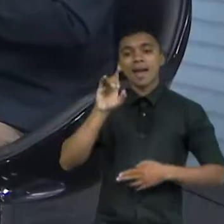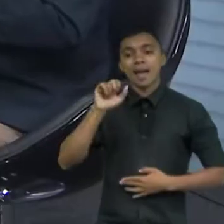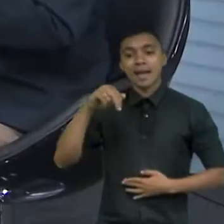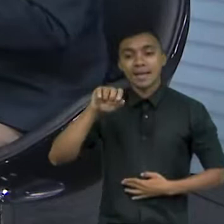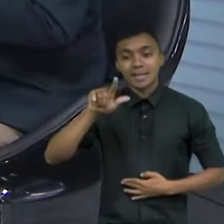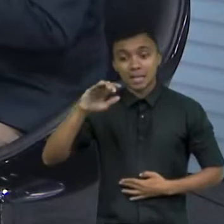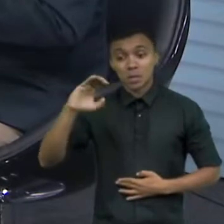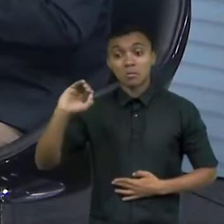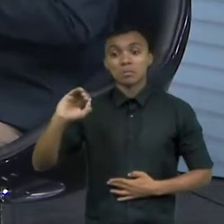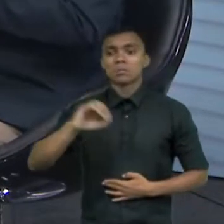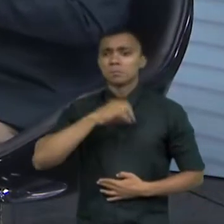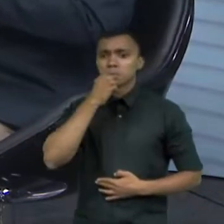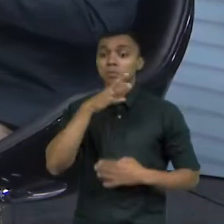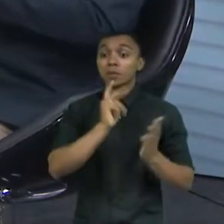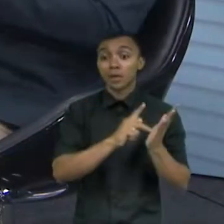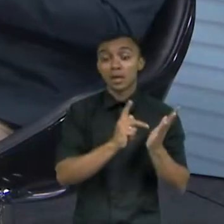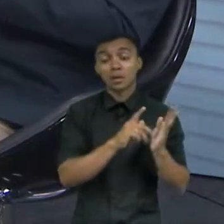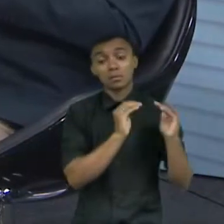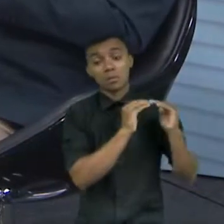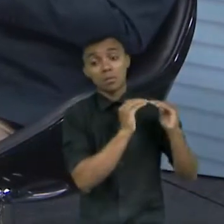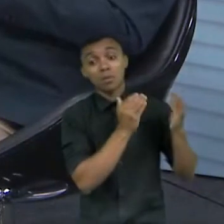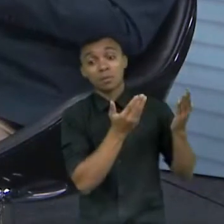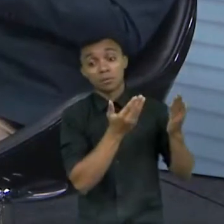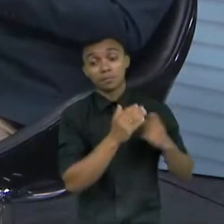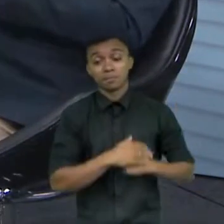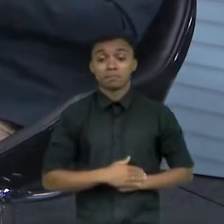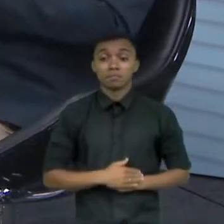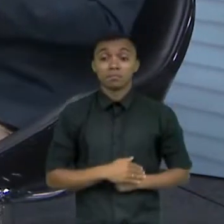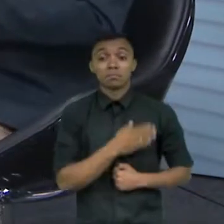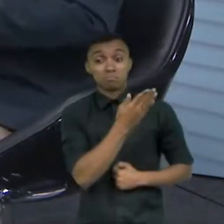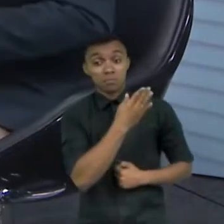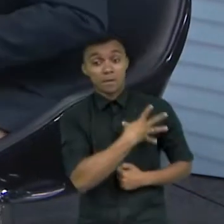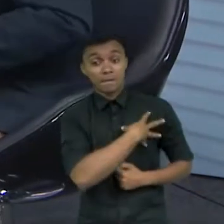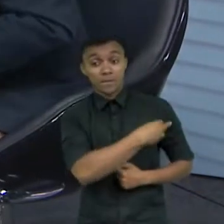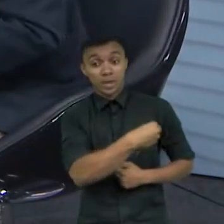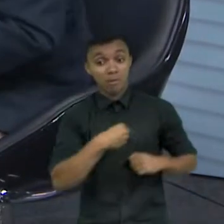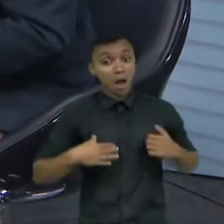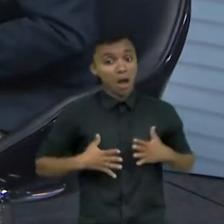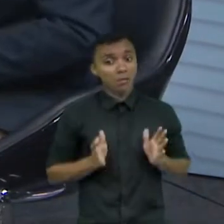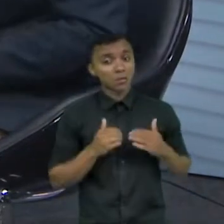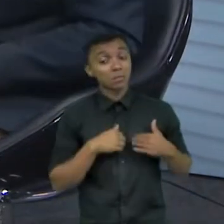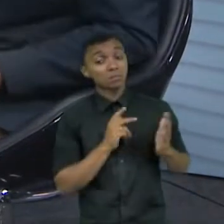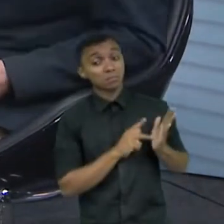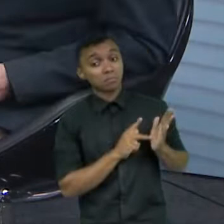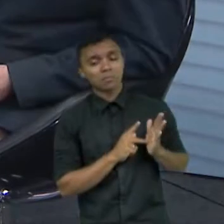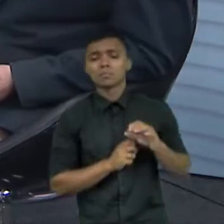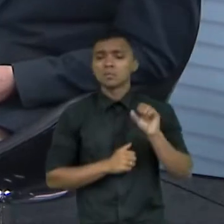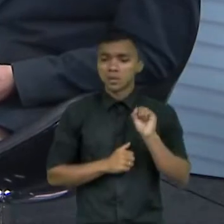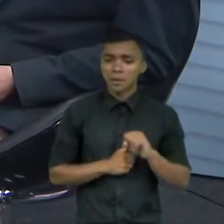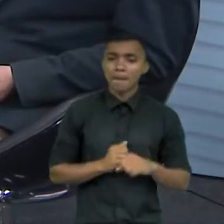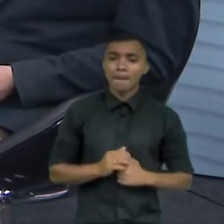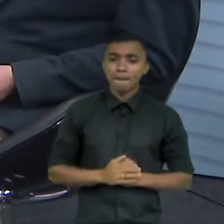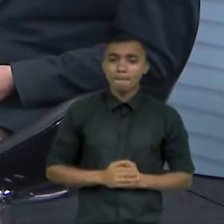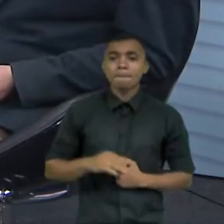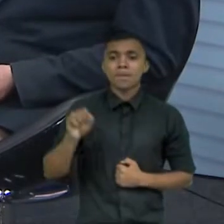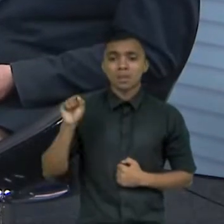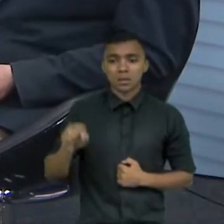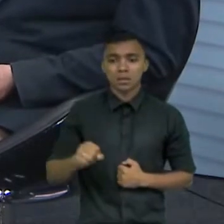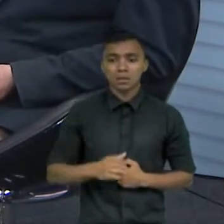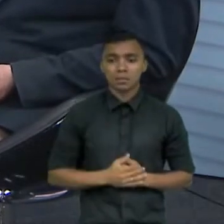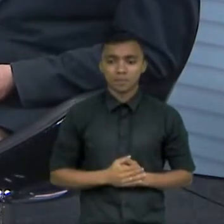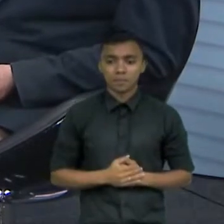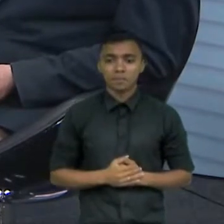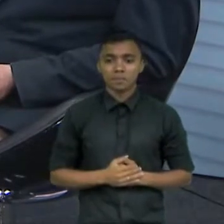tocante o que ele diz mas é verdade a senhora tem uma filha autista é isso? tenho tenho eu na época